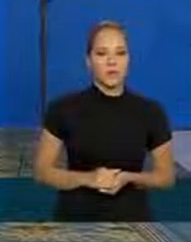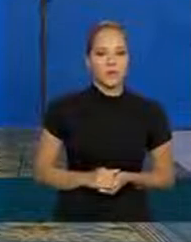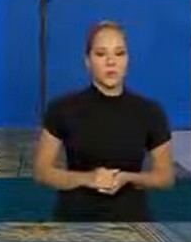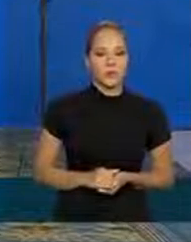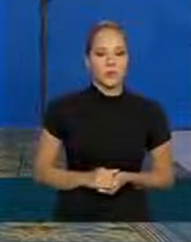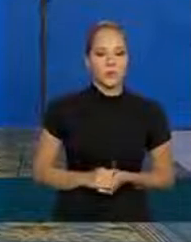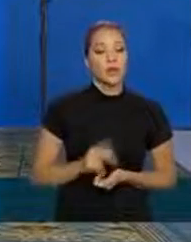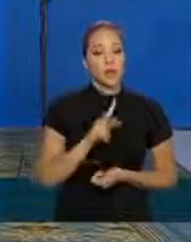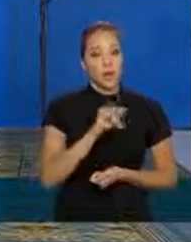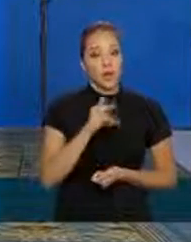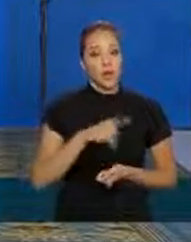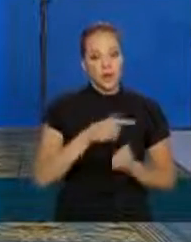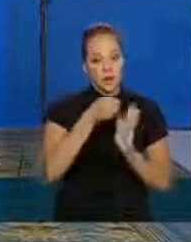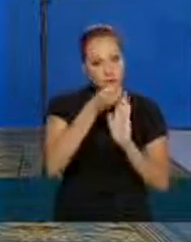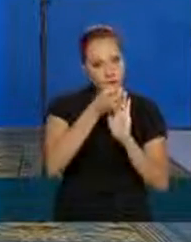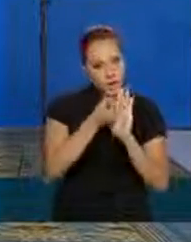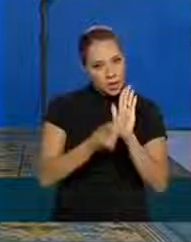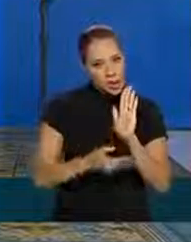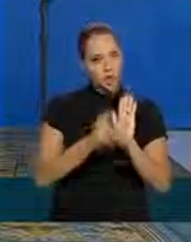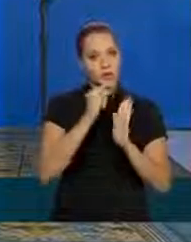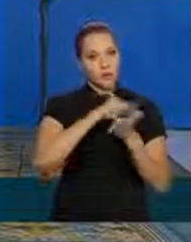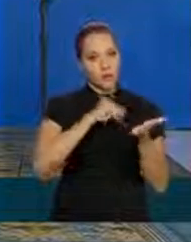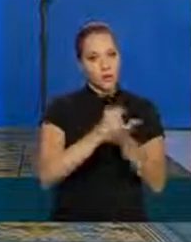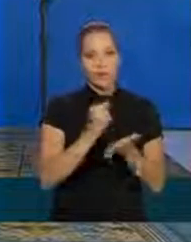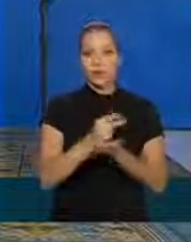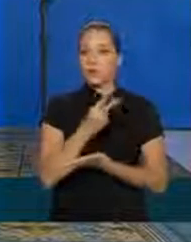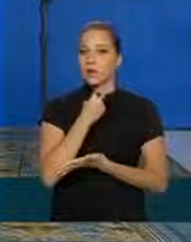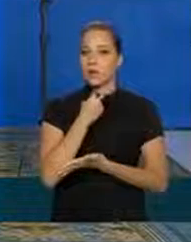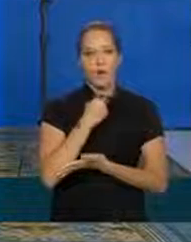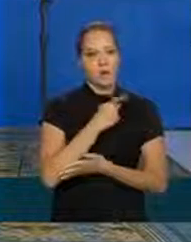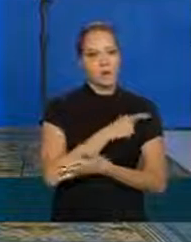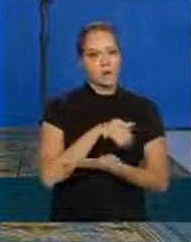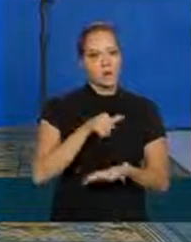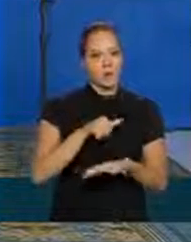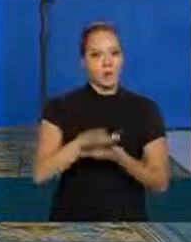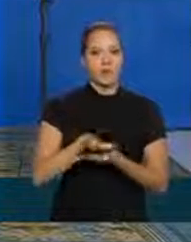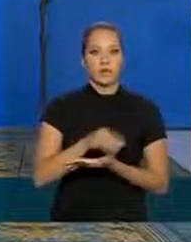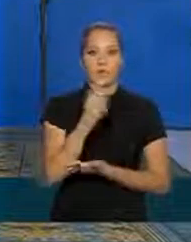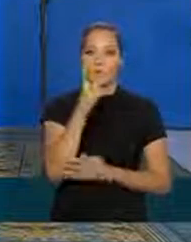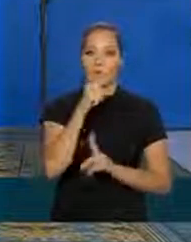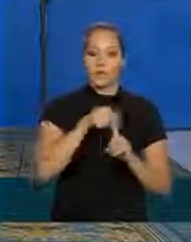vai ter no contrato que não pode demitir por dois meses sim vai estar no contrato